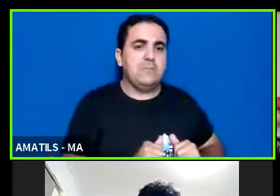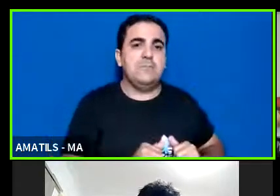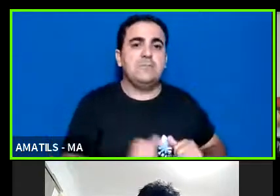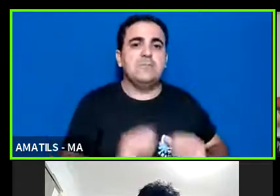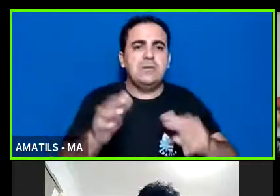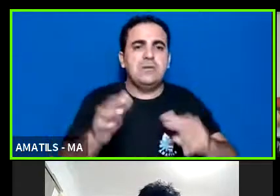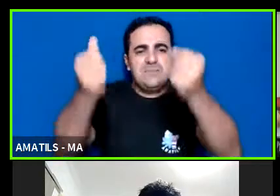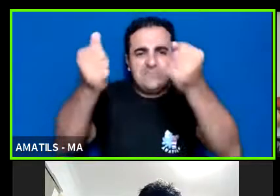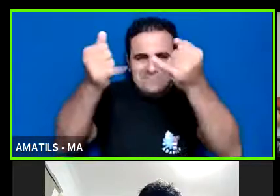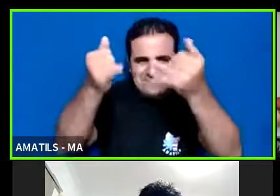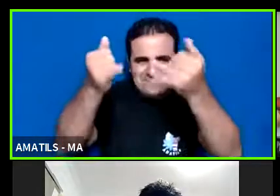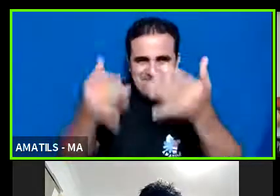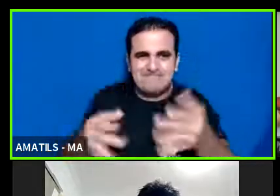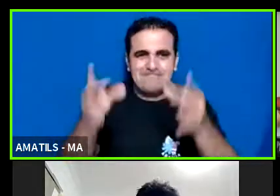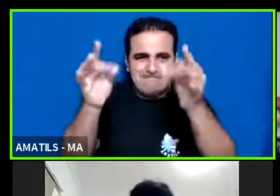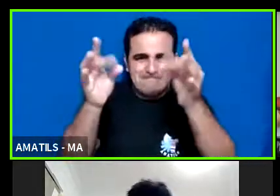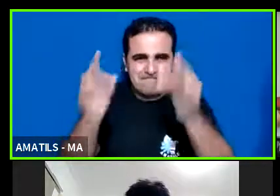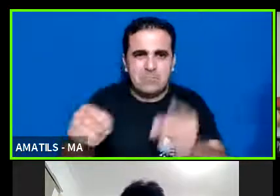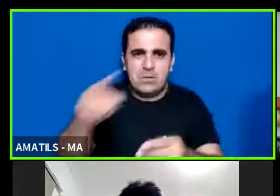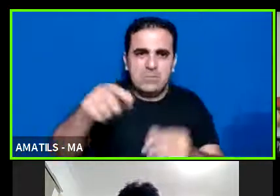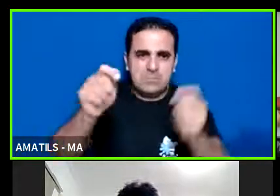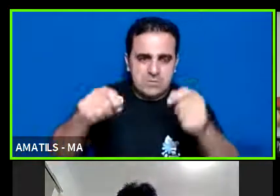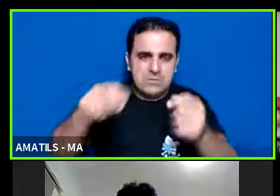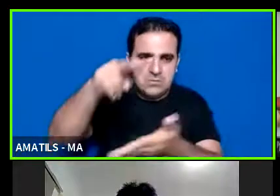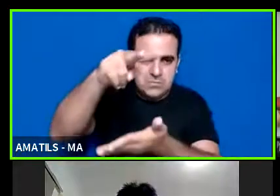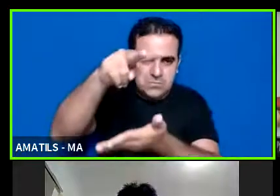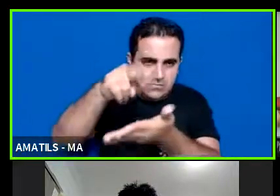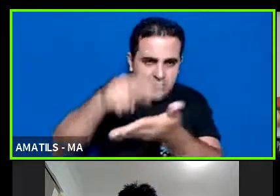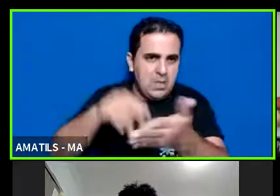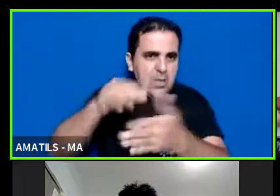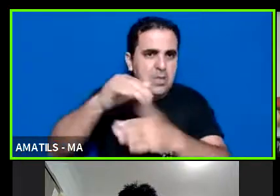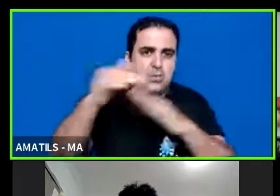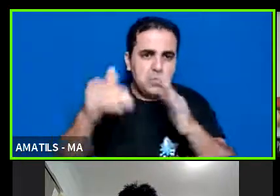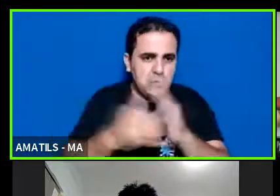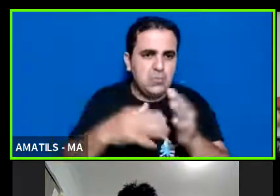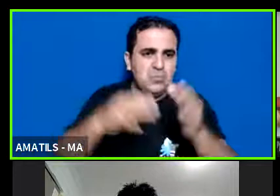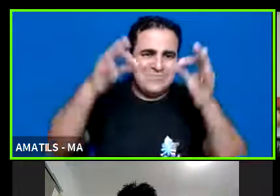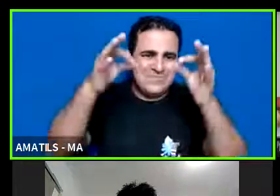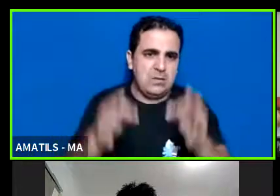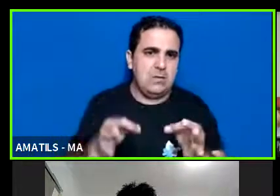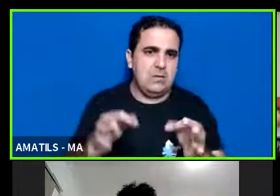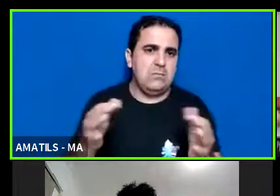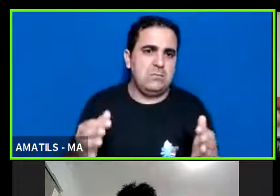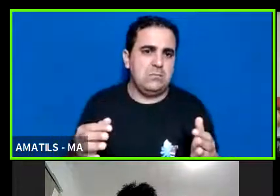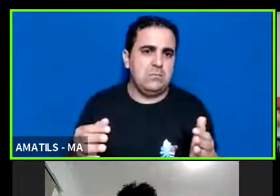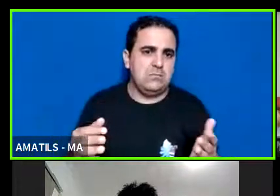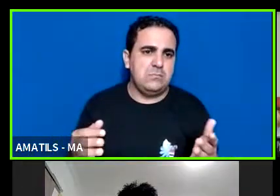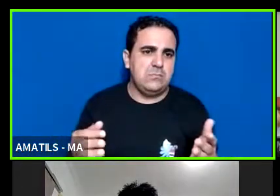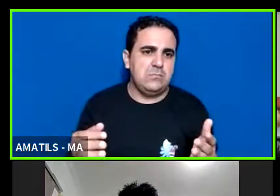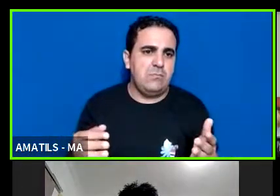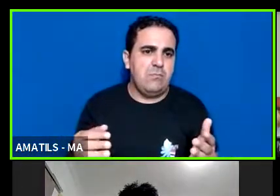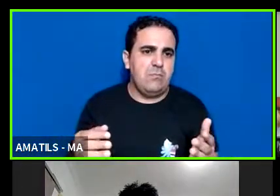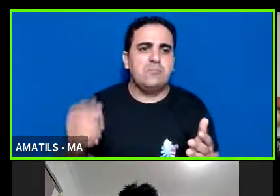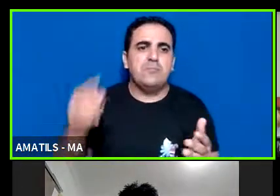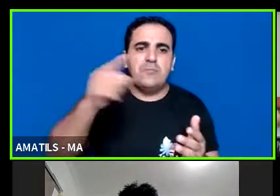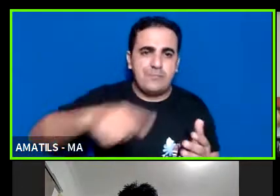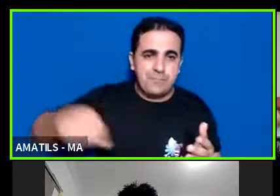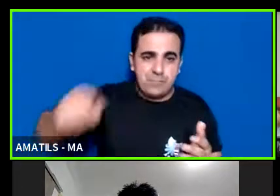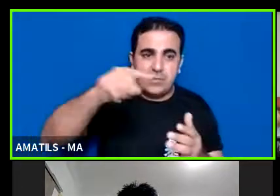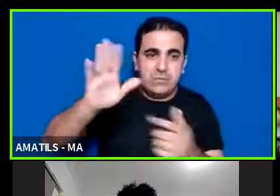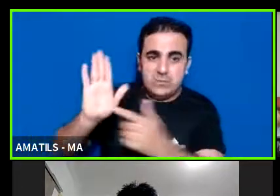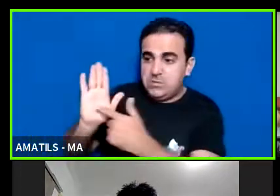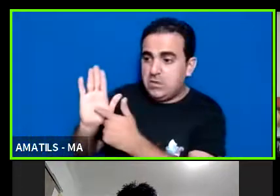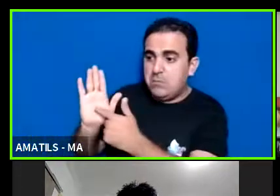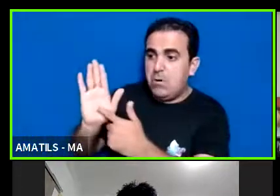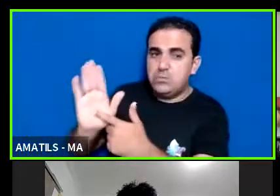precisam ler mais detalhadamente tudo aquilo que é exigido e colocar isso de maneira pública